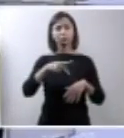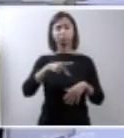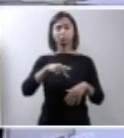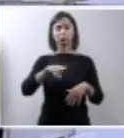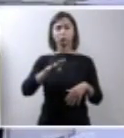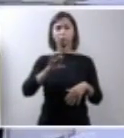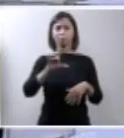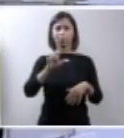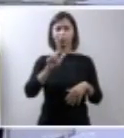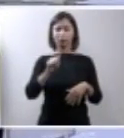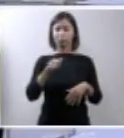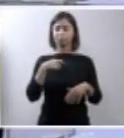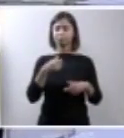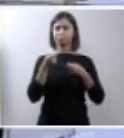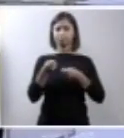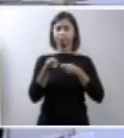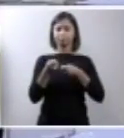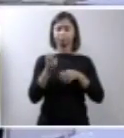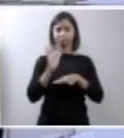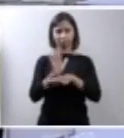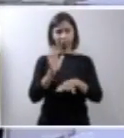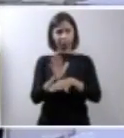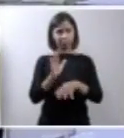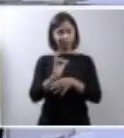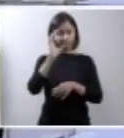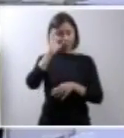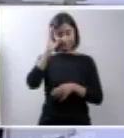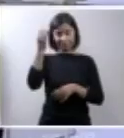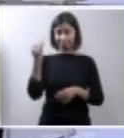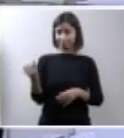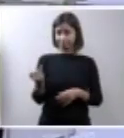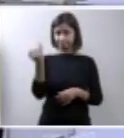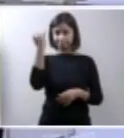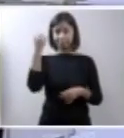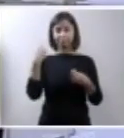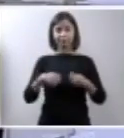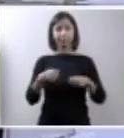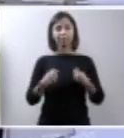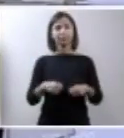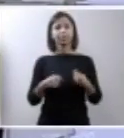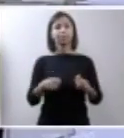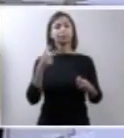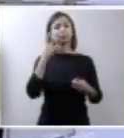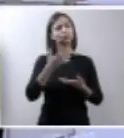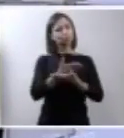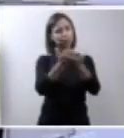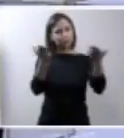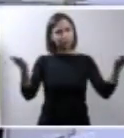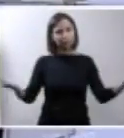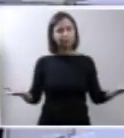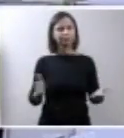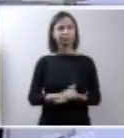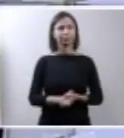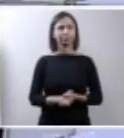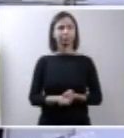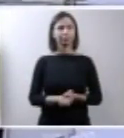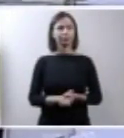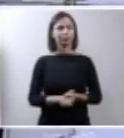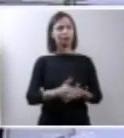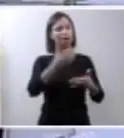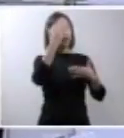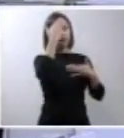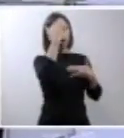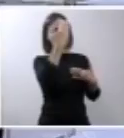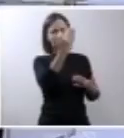tentar colaborar com decisões que são tão importantes que precisam ser tomadas por todos vocês. Agradeço a